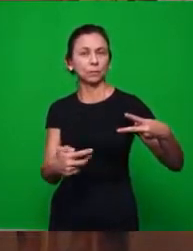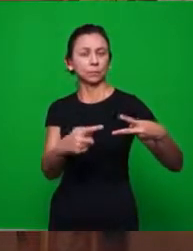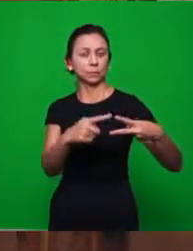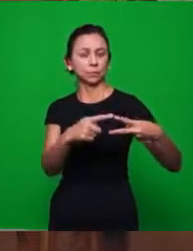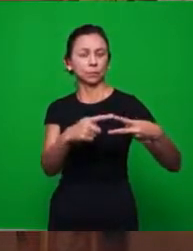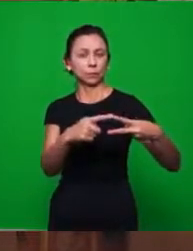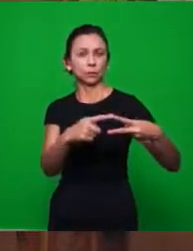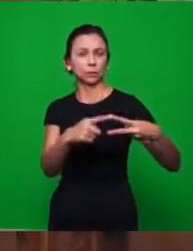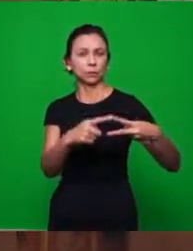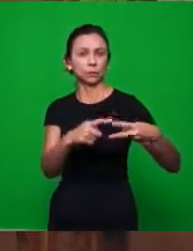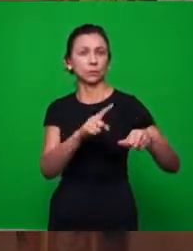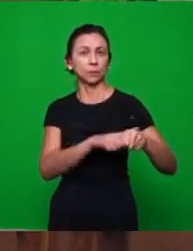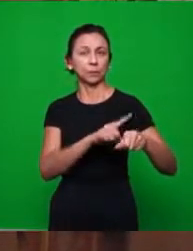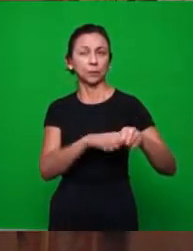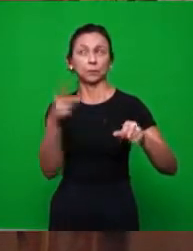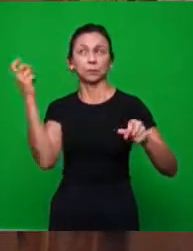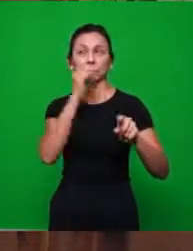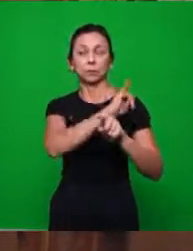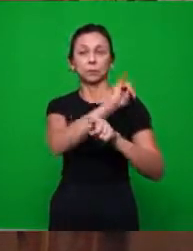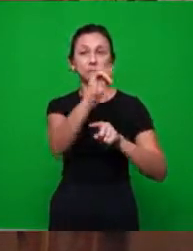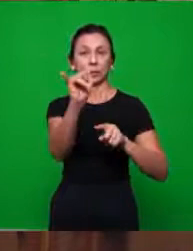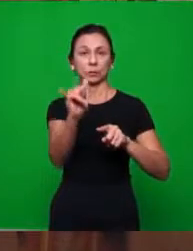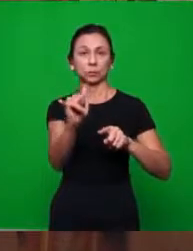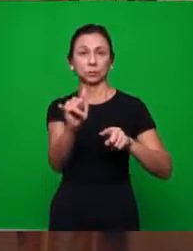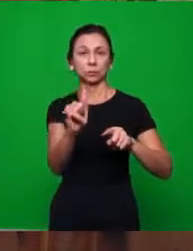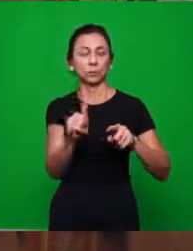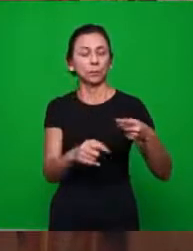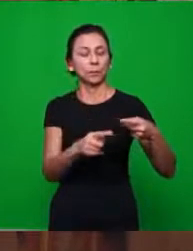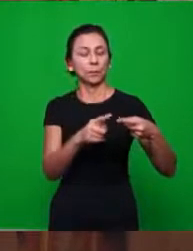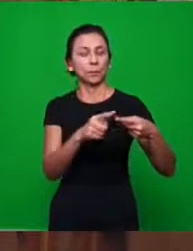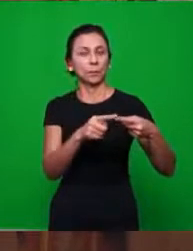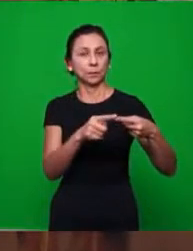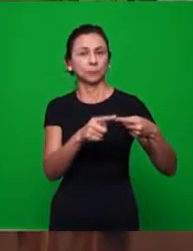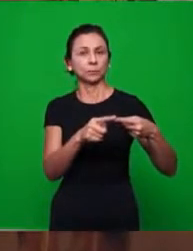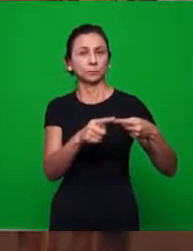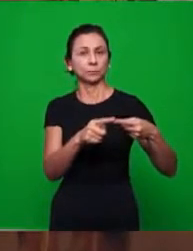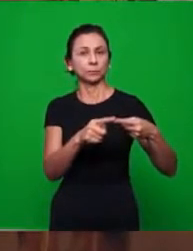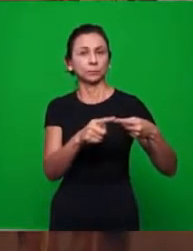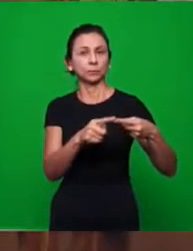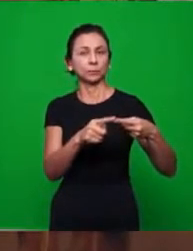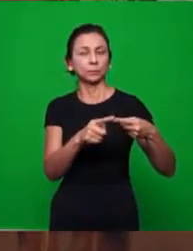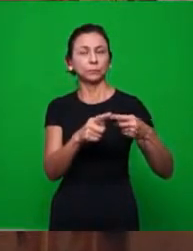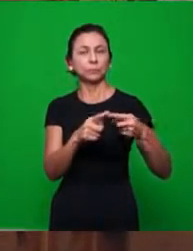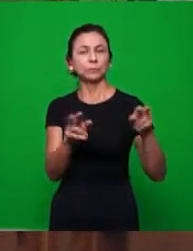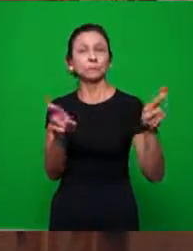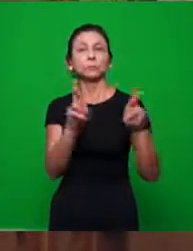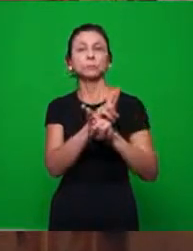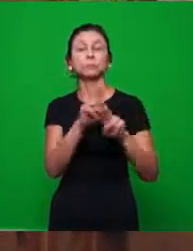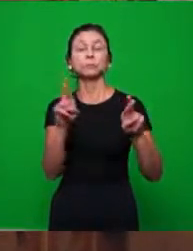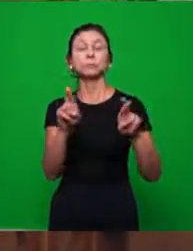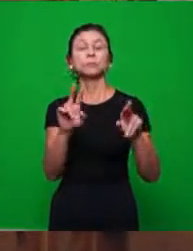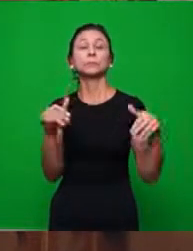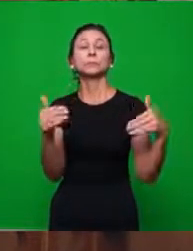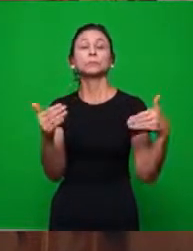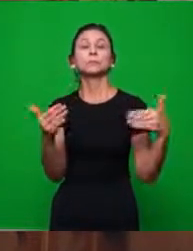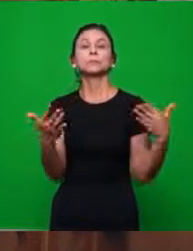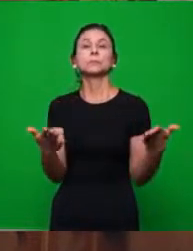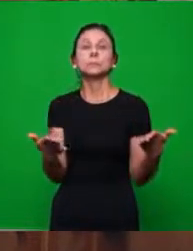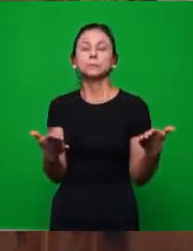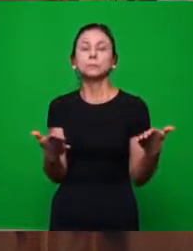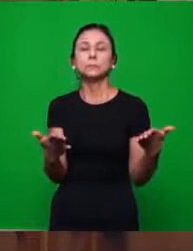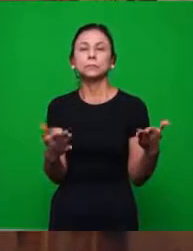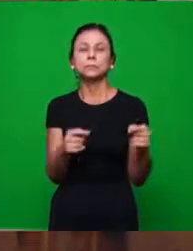aspectos proféticos do livro. O primeiro está relacionado, portanto, com o